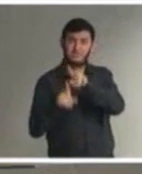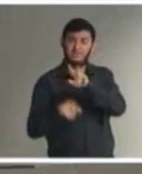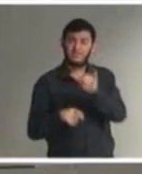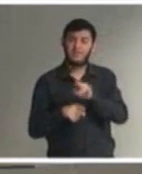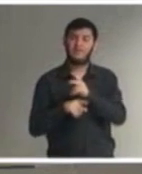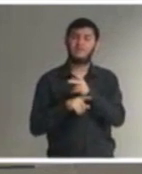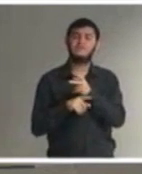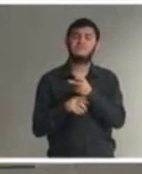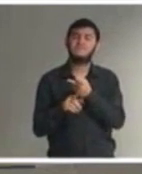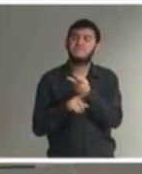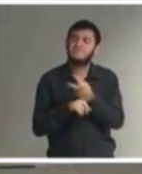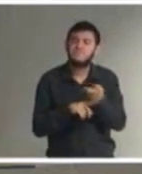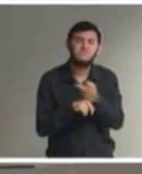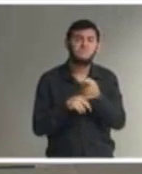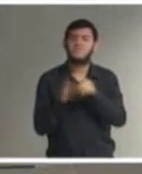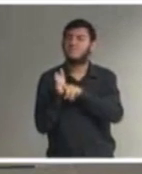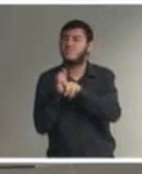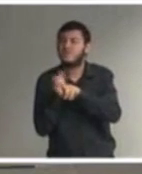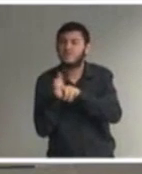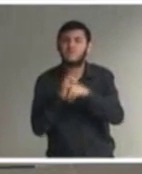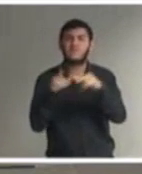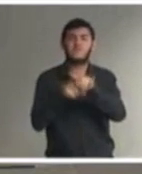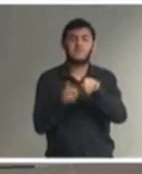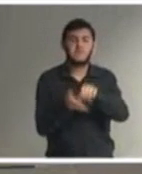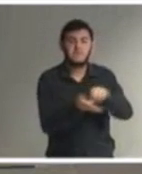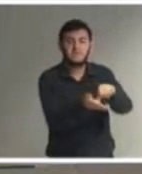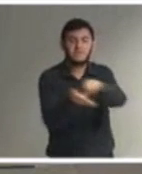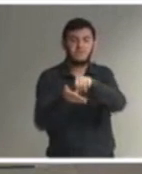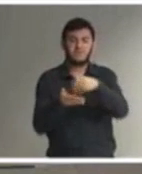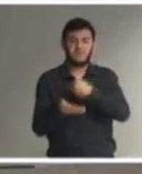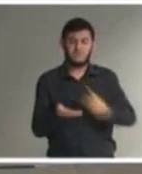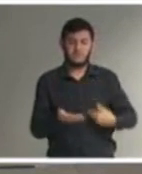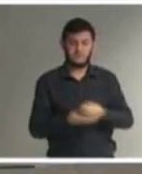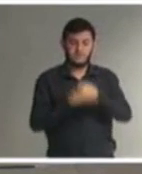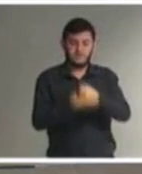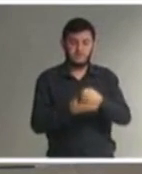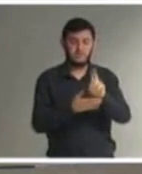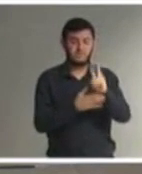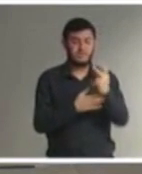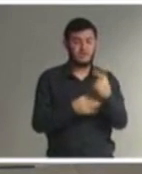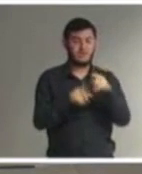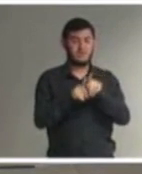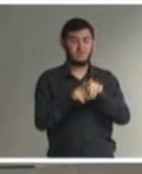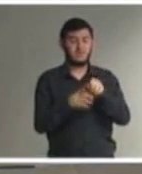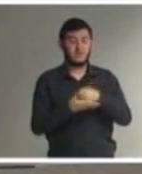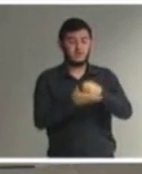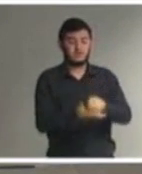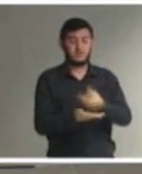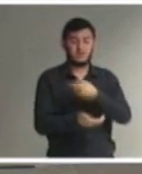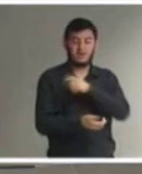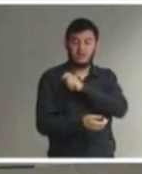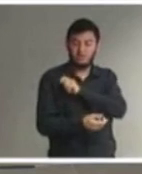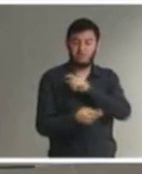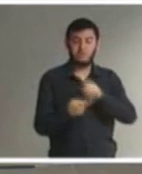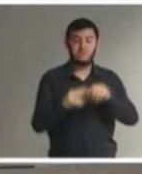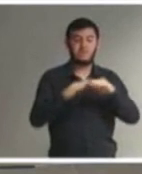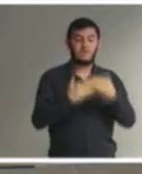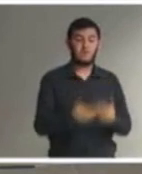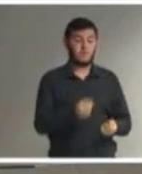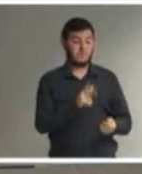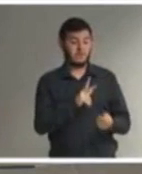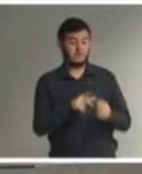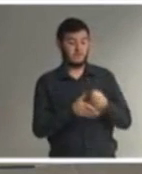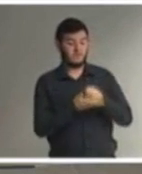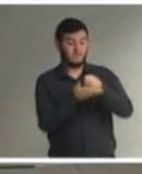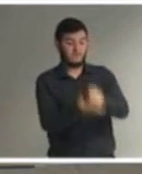poderes públicos estão oferecendo em termos de RH para o seu alunado o que é que a escola privada está oferecendo